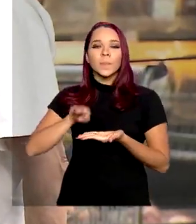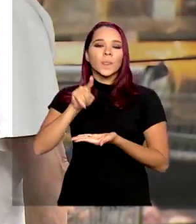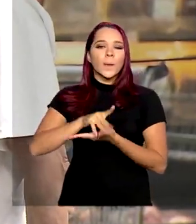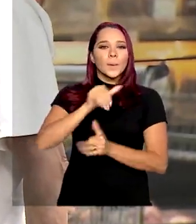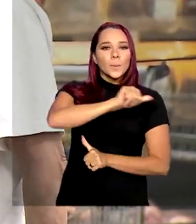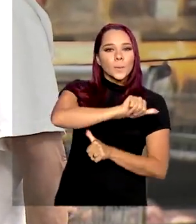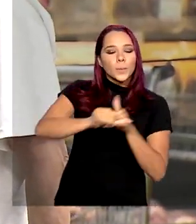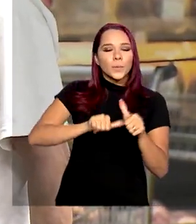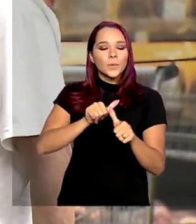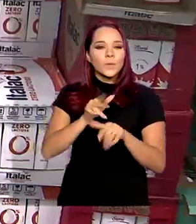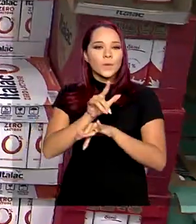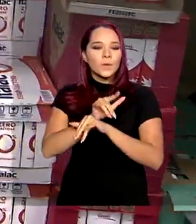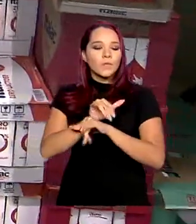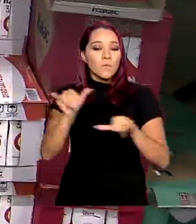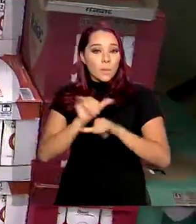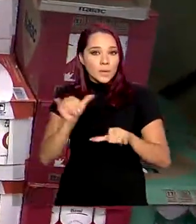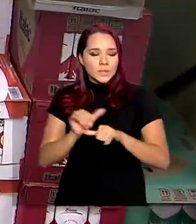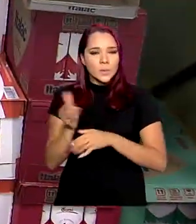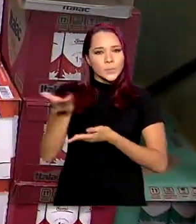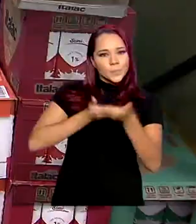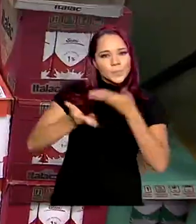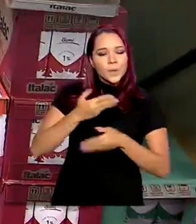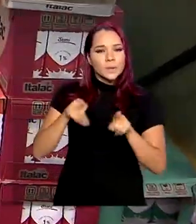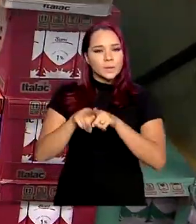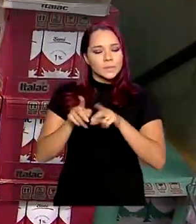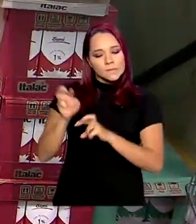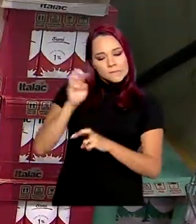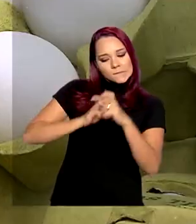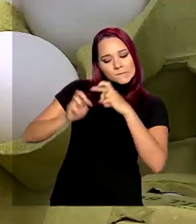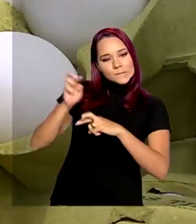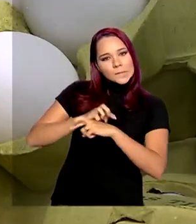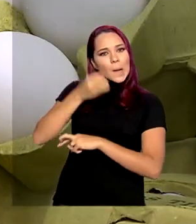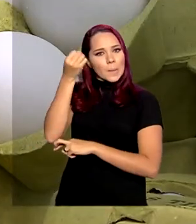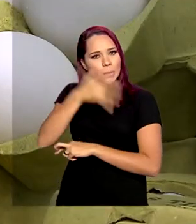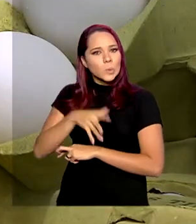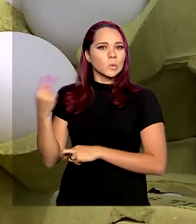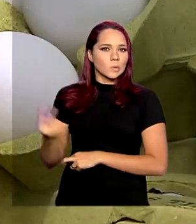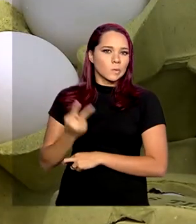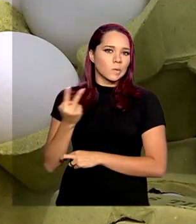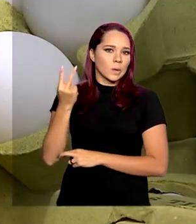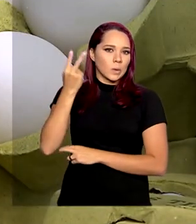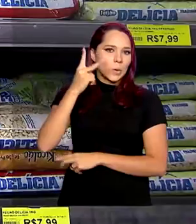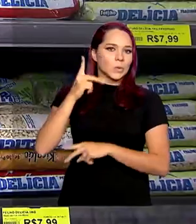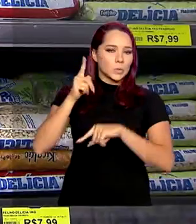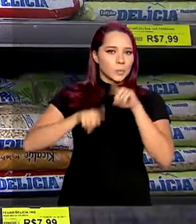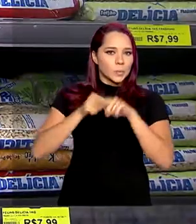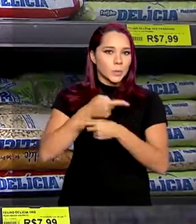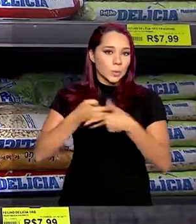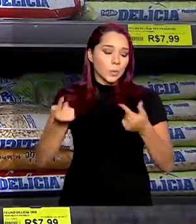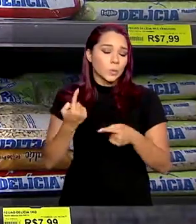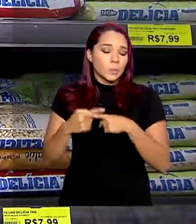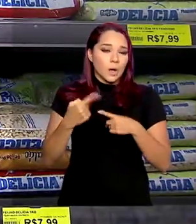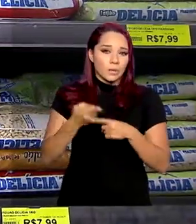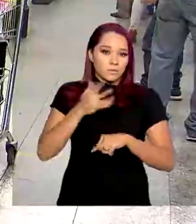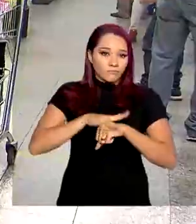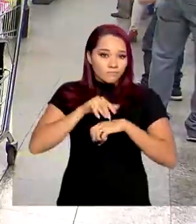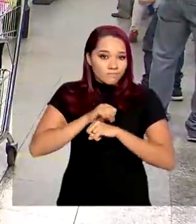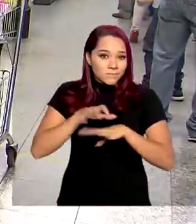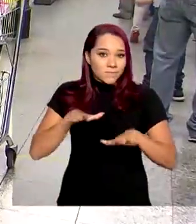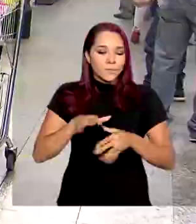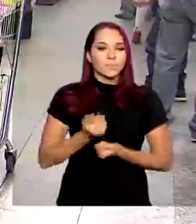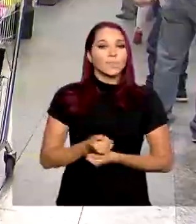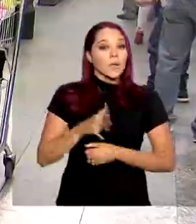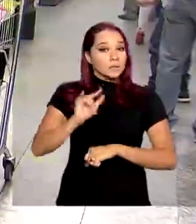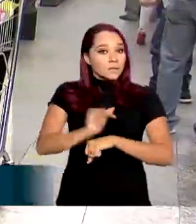troca de informações e controle de possíveis abusos nos preços de produtos em razão da pandemia. A